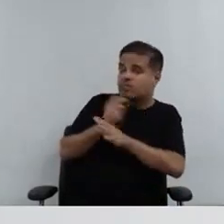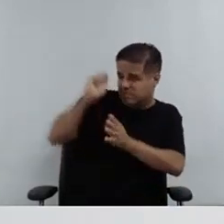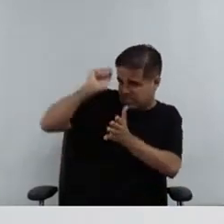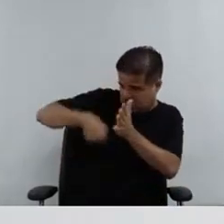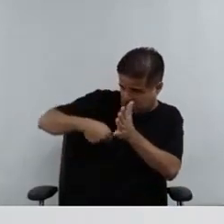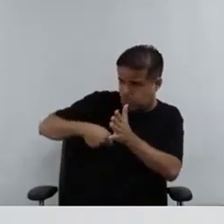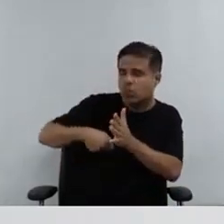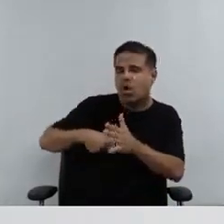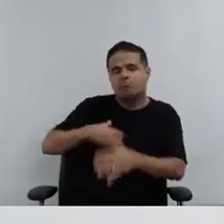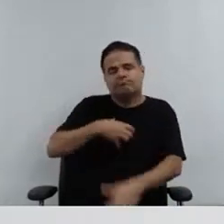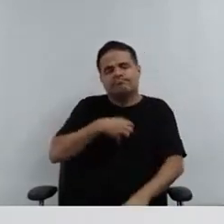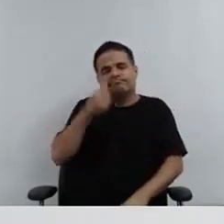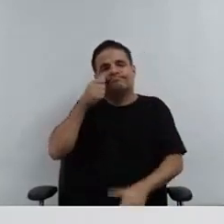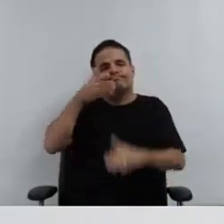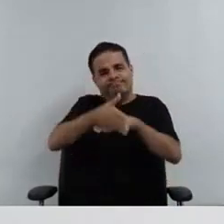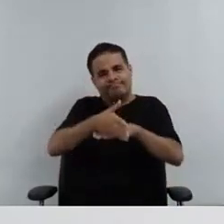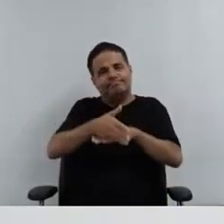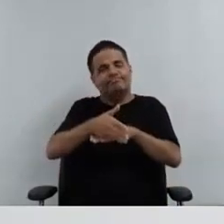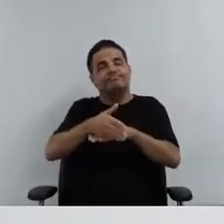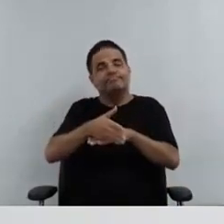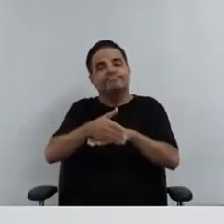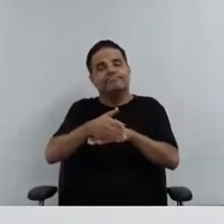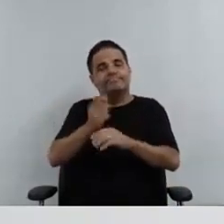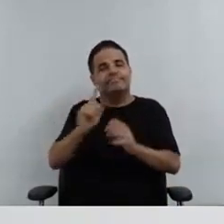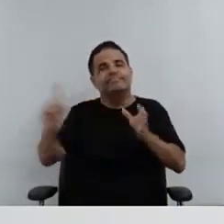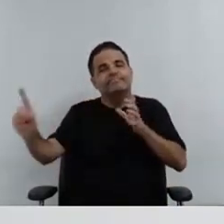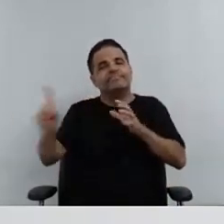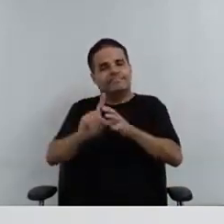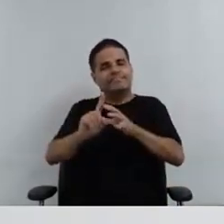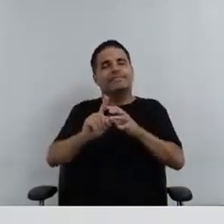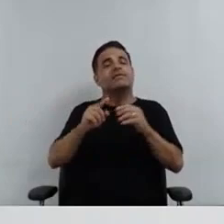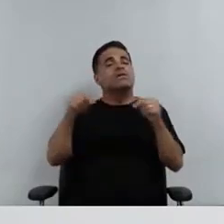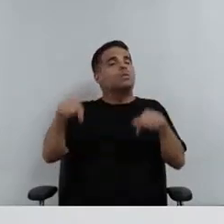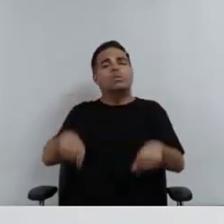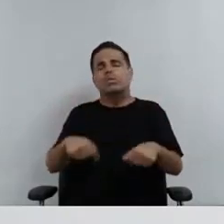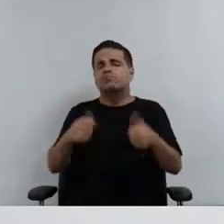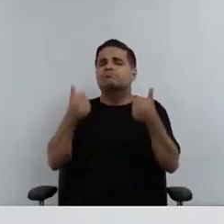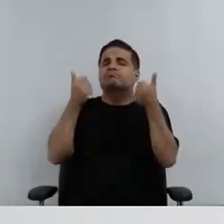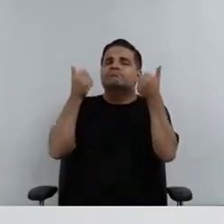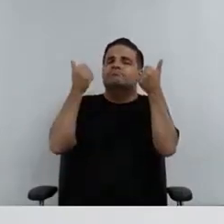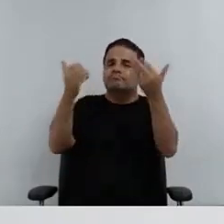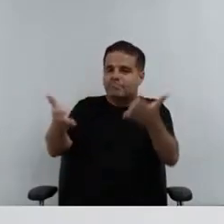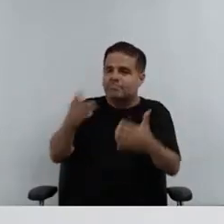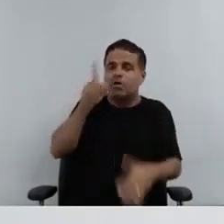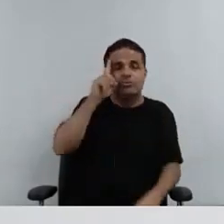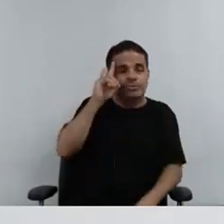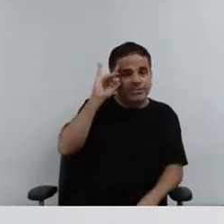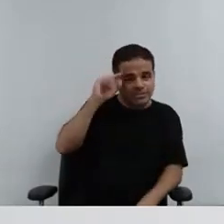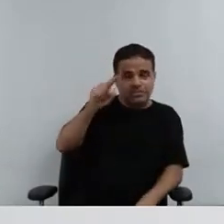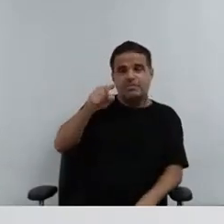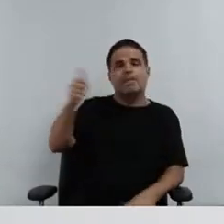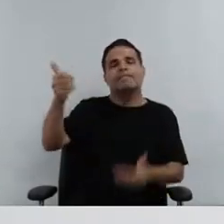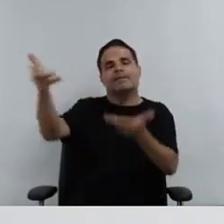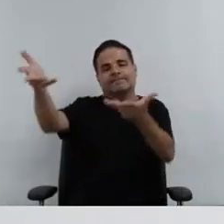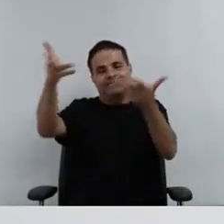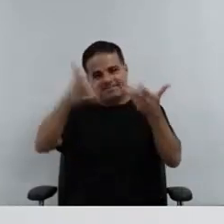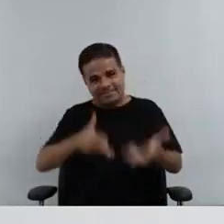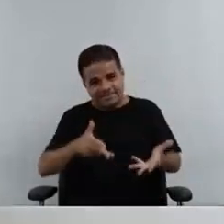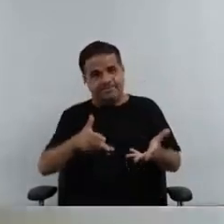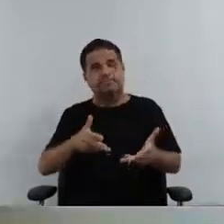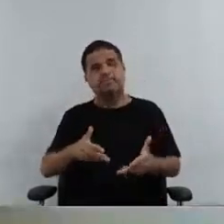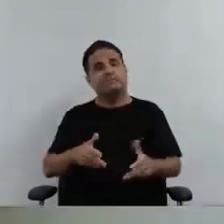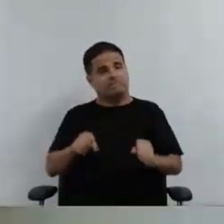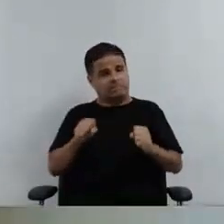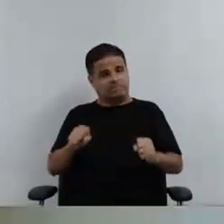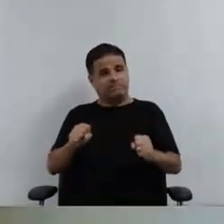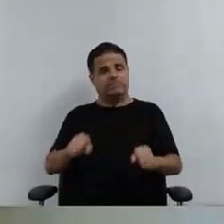a inscrição aqui de maneira, e participará de maneira assíncrona da nossa sessão. Muito bom dia, né, bem-vinda e com a